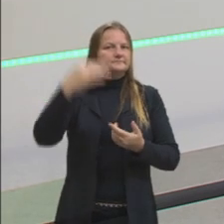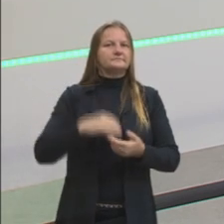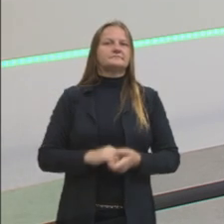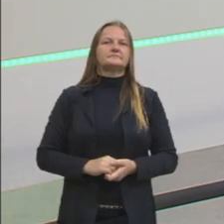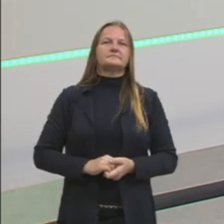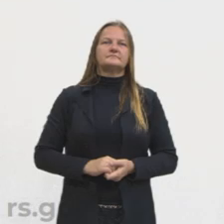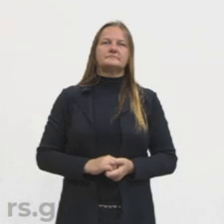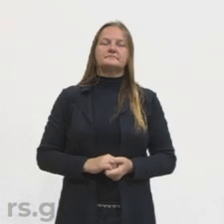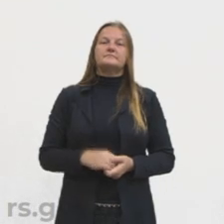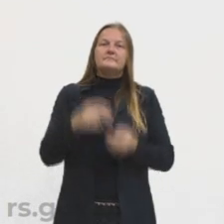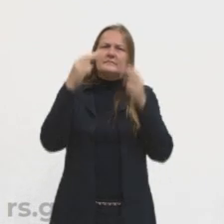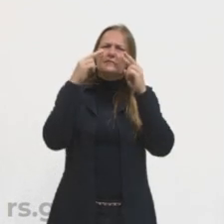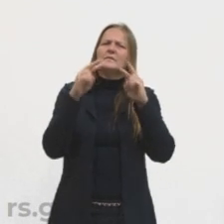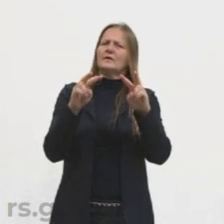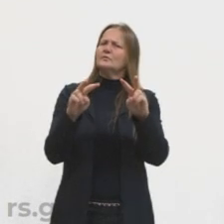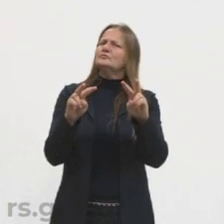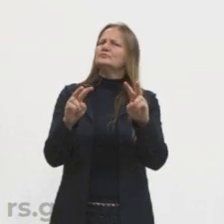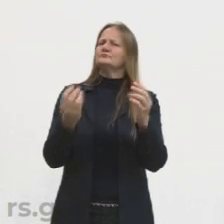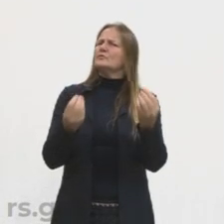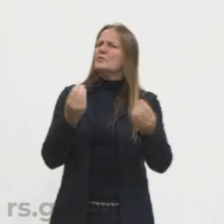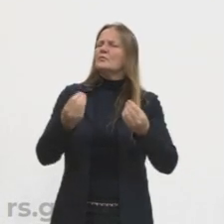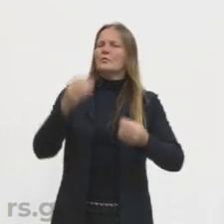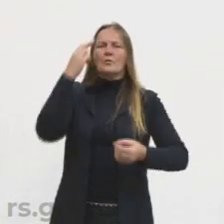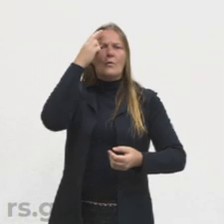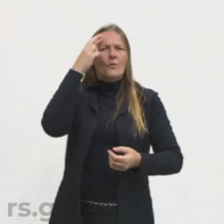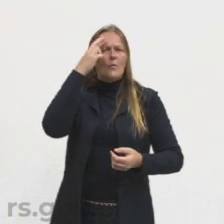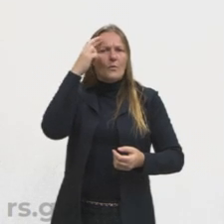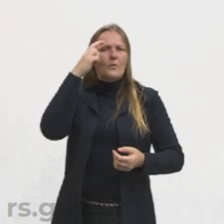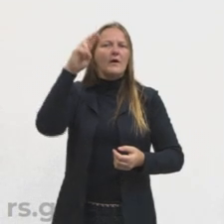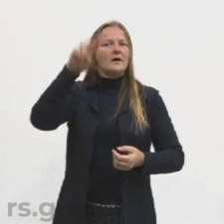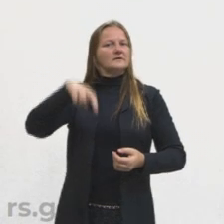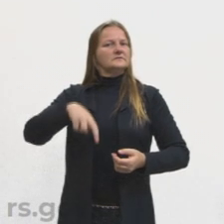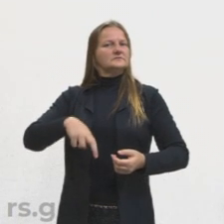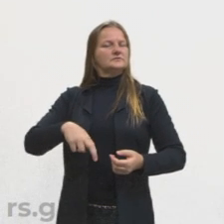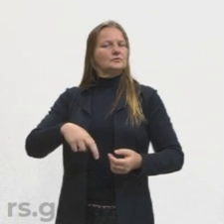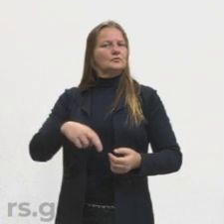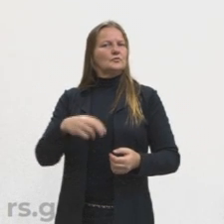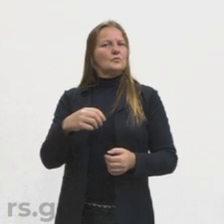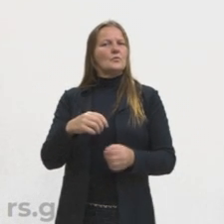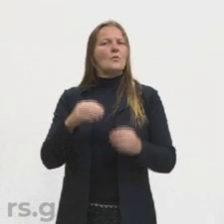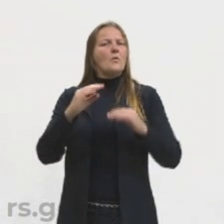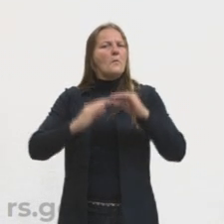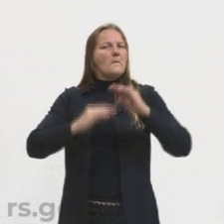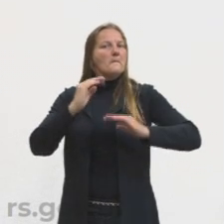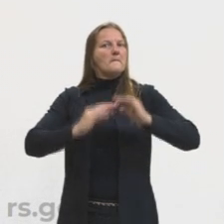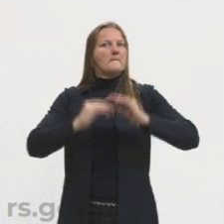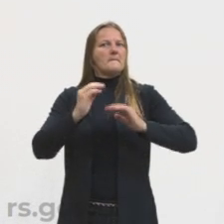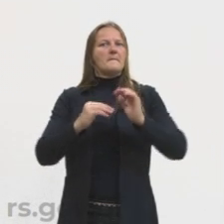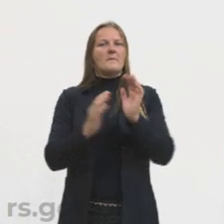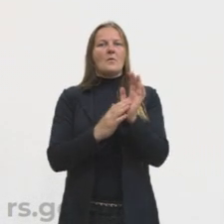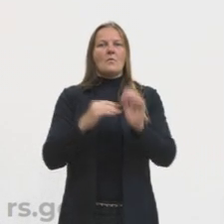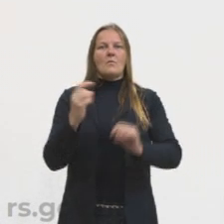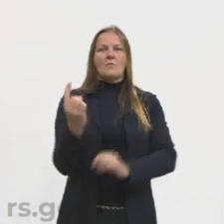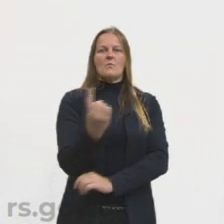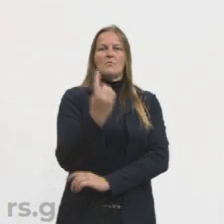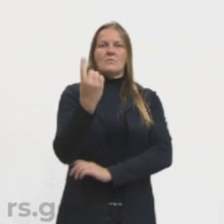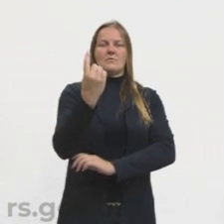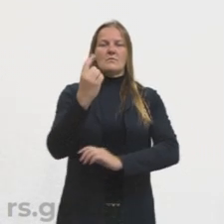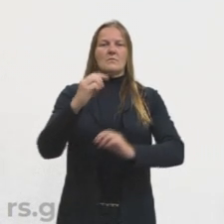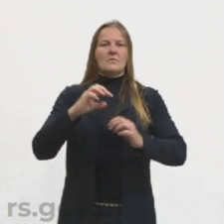Olha só, a razão propiciou a emancipação da humanidade como prometido